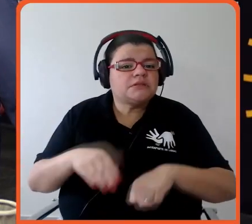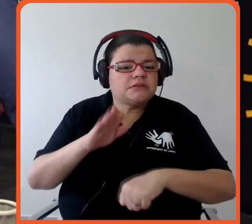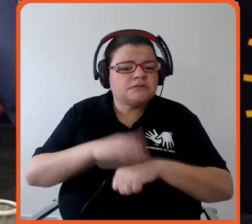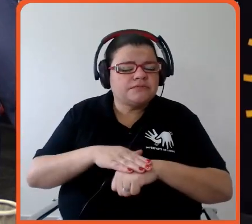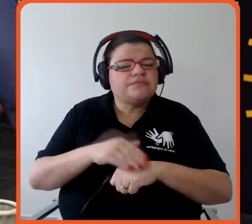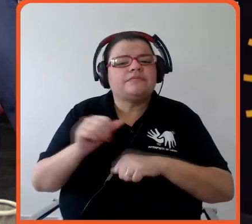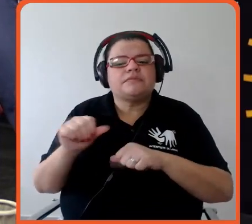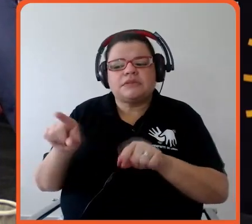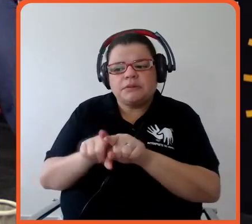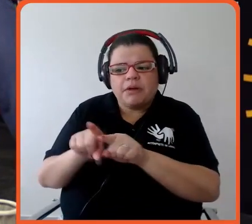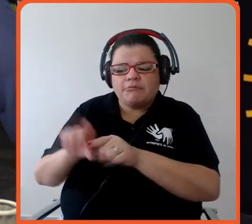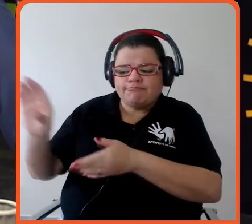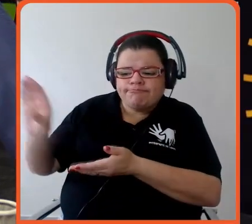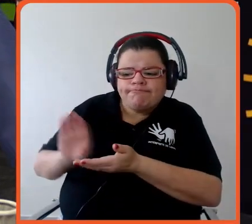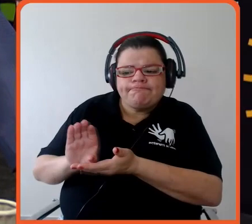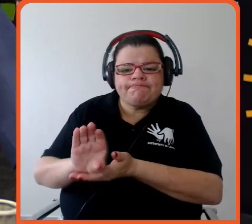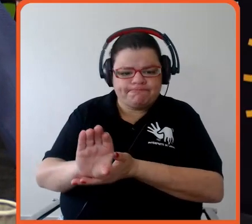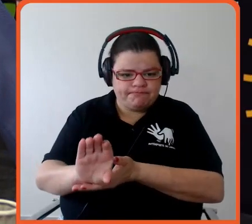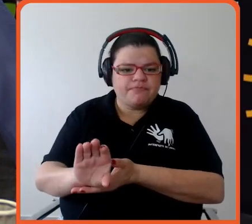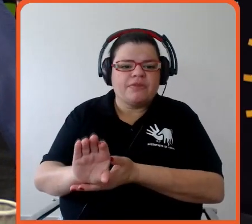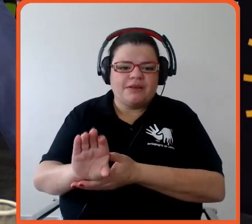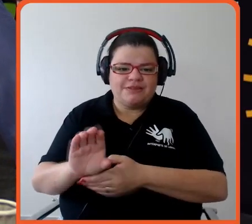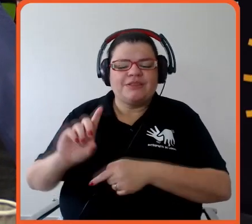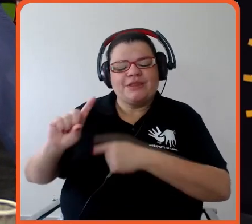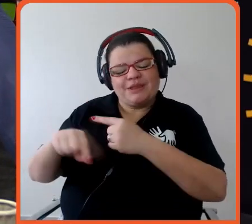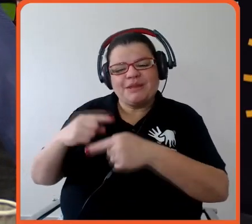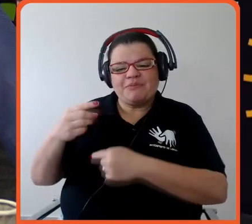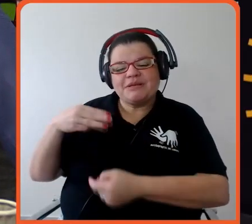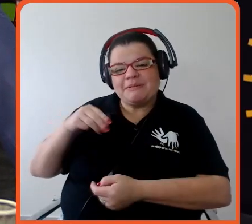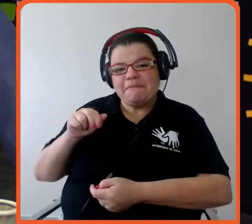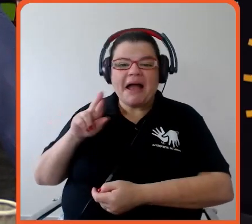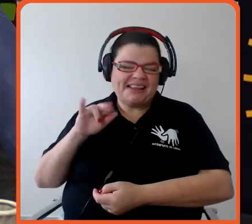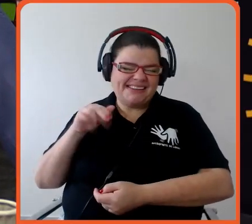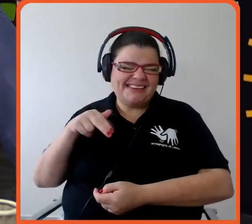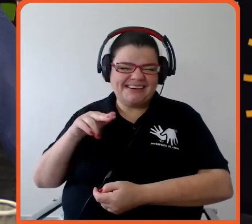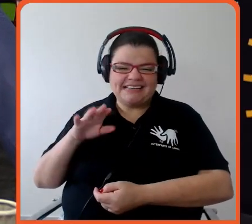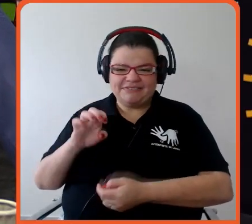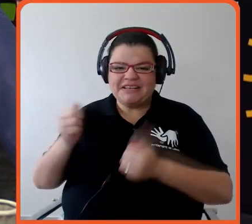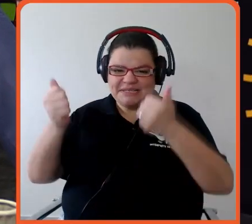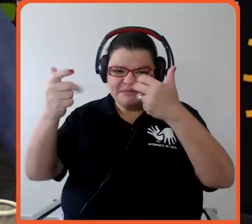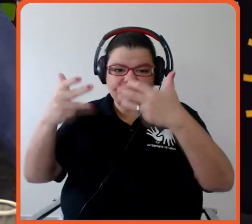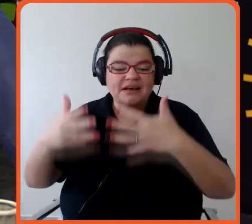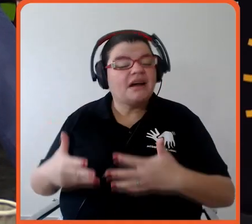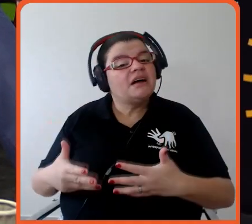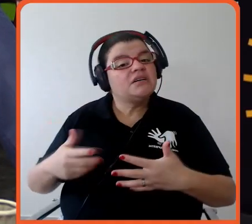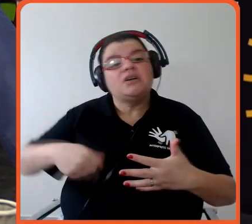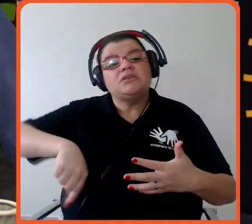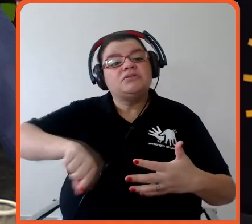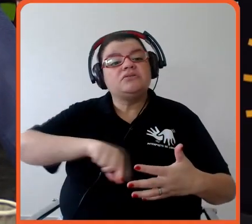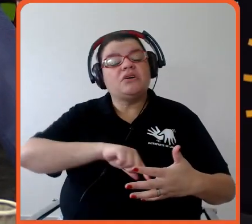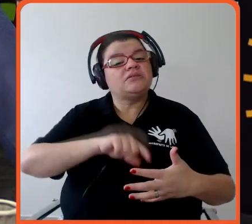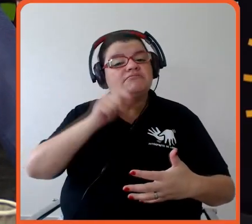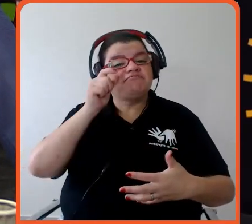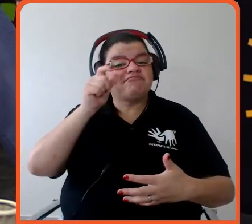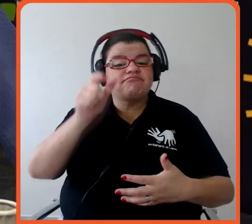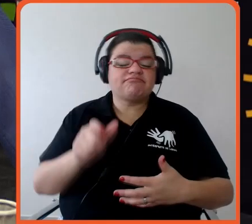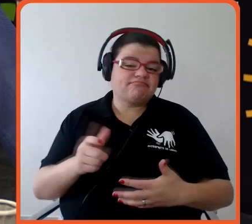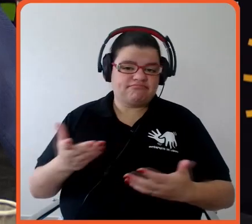novos, a Mariana daqui a pouco vai falar um pouquinho disso também, né, a gente não vai endereçar o desafio, não adianta eu fazer isso